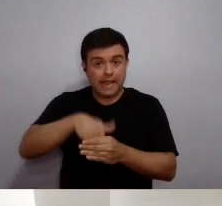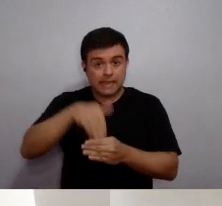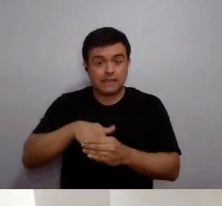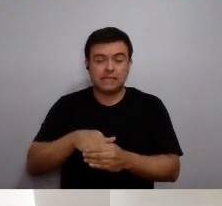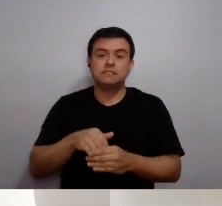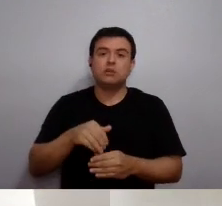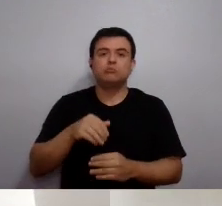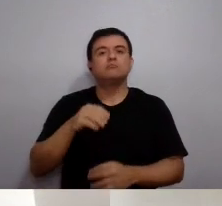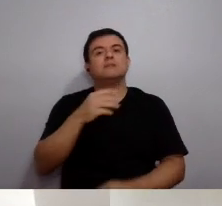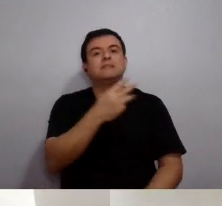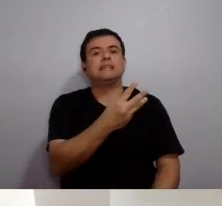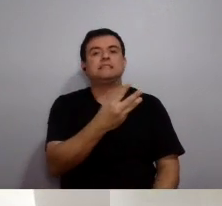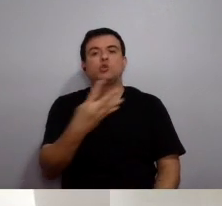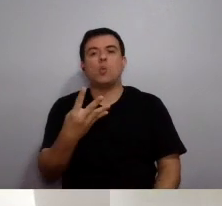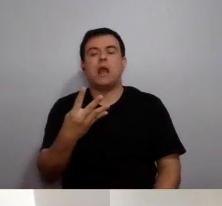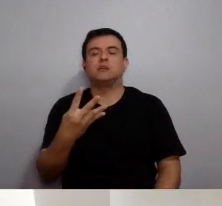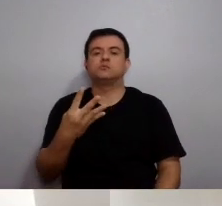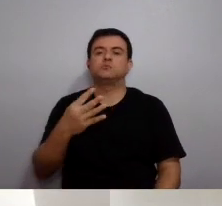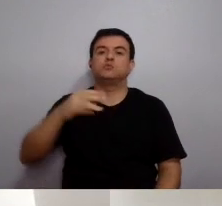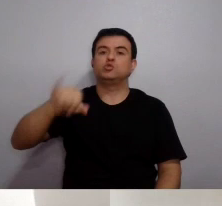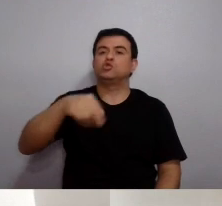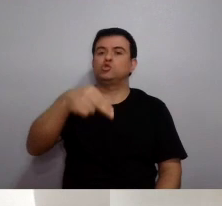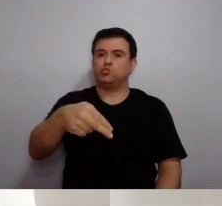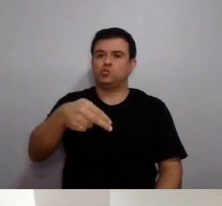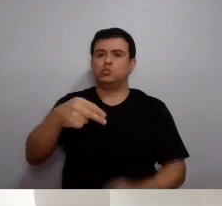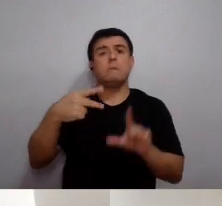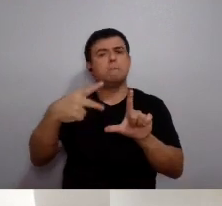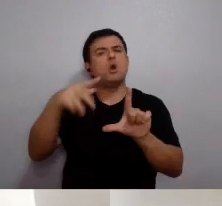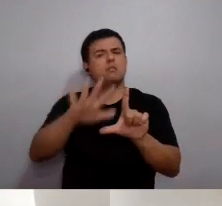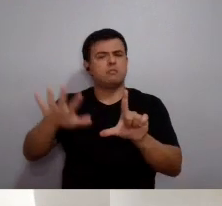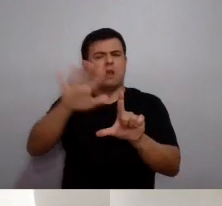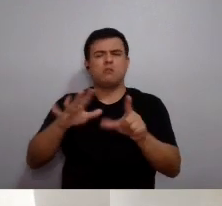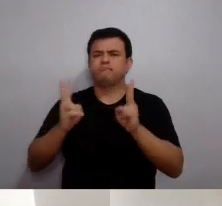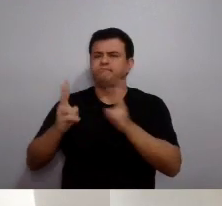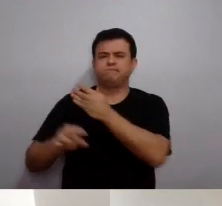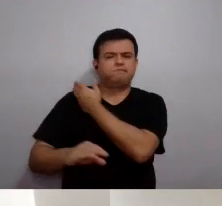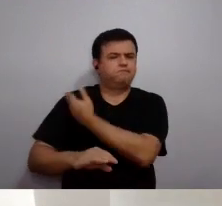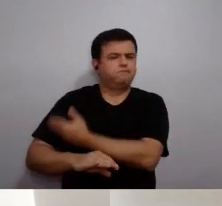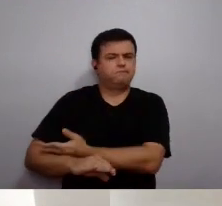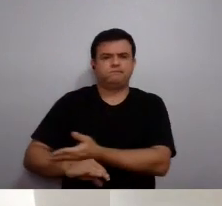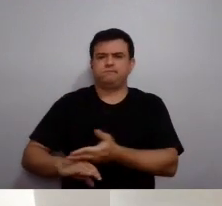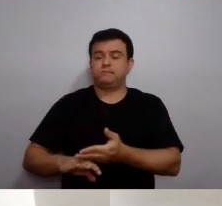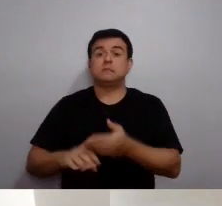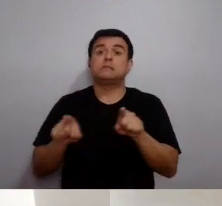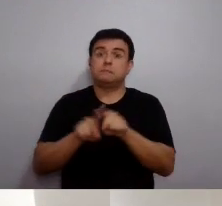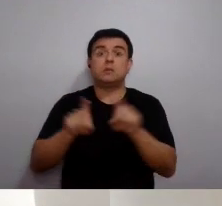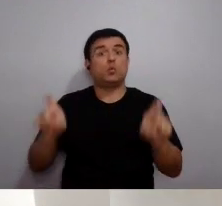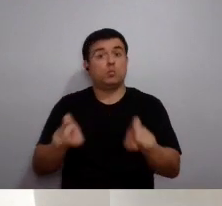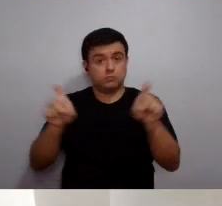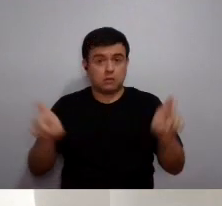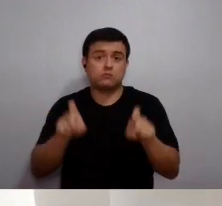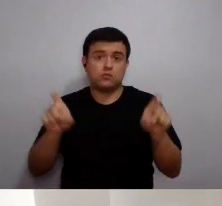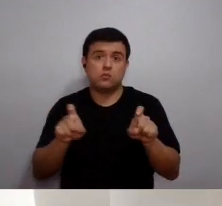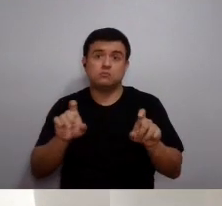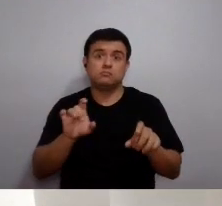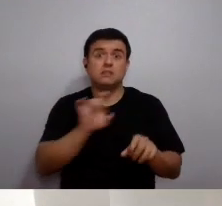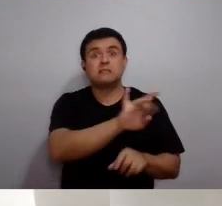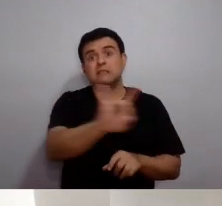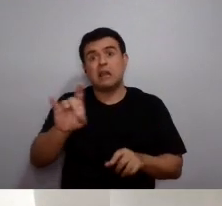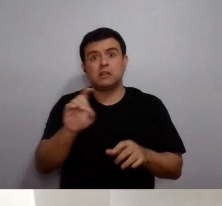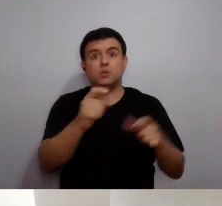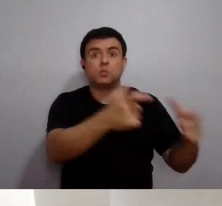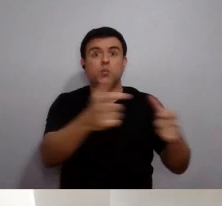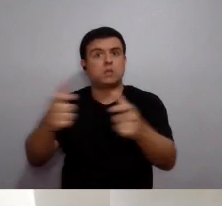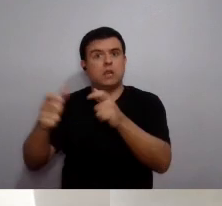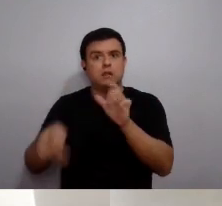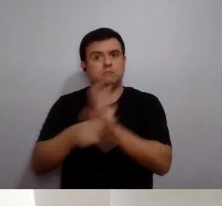e a eleição, então, fica dia 13 e 4 de junho, pelo portal, como sempre foi feito, e eventualmente no computador físico